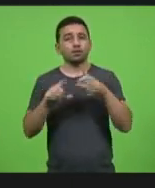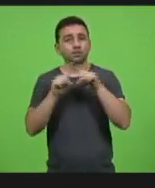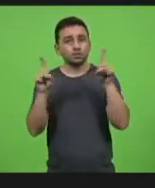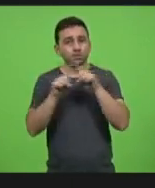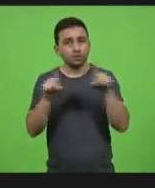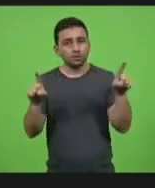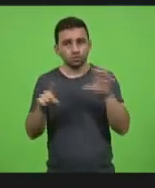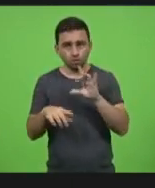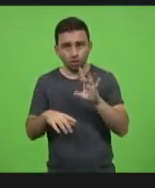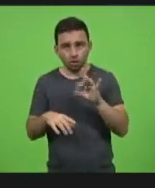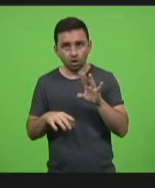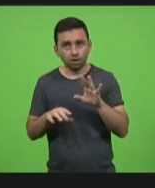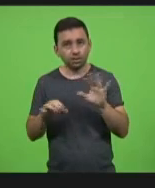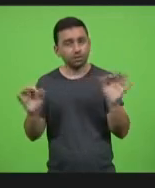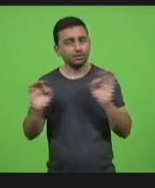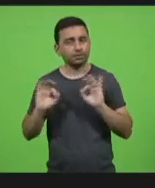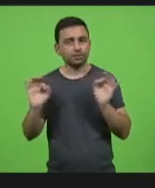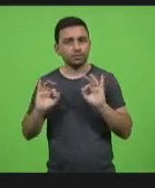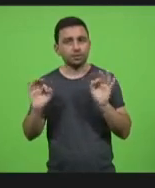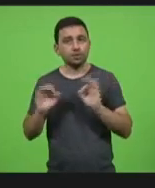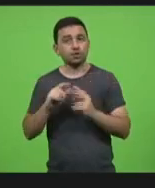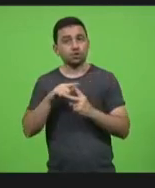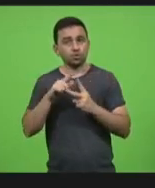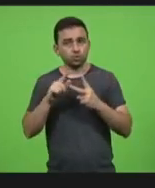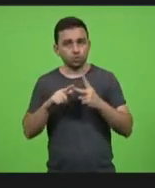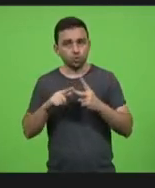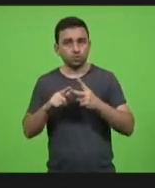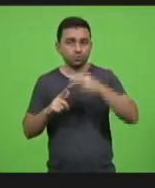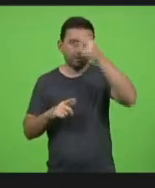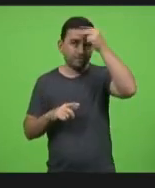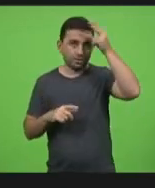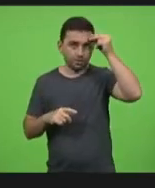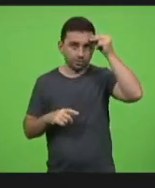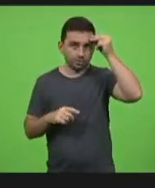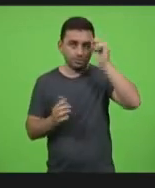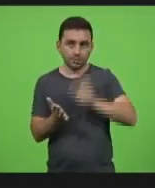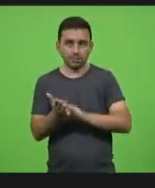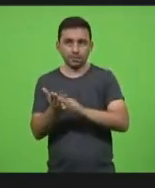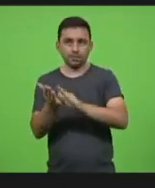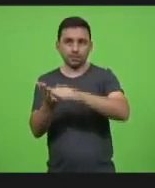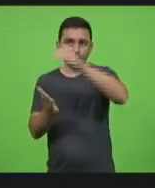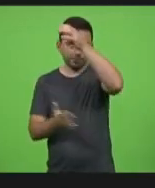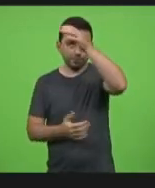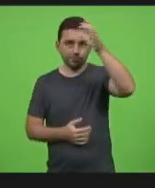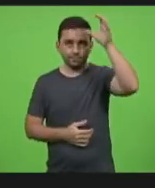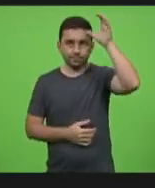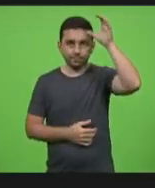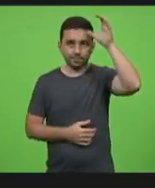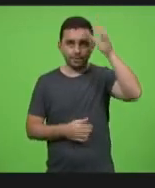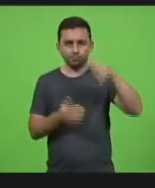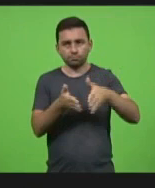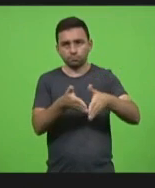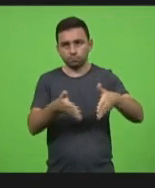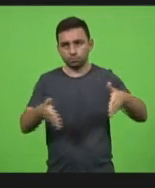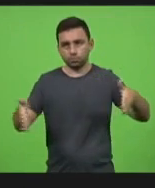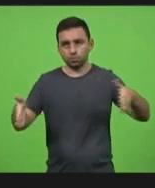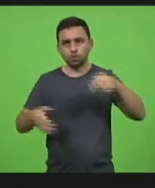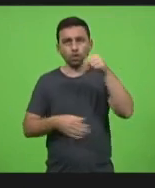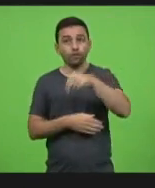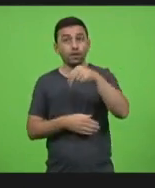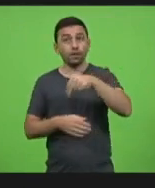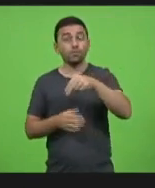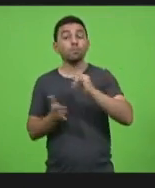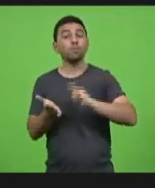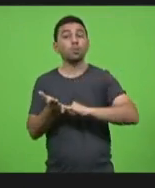parabenizar dois prefeitos em especial o prefeito de Cristiúma que prorrogou para novembro os impostos para